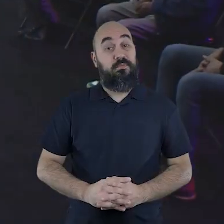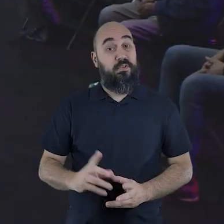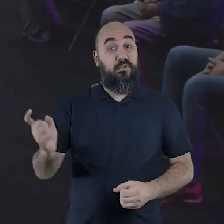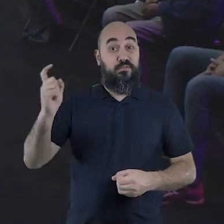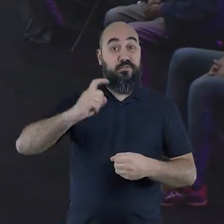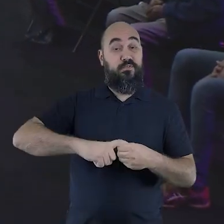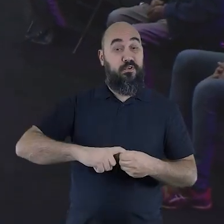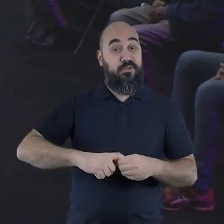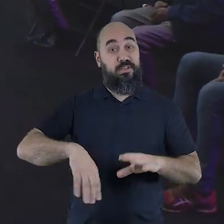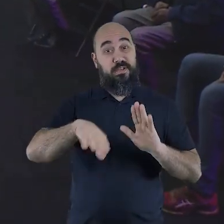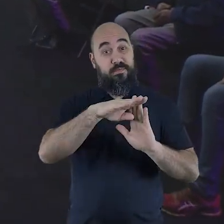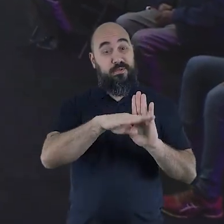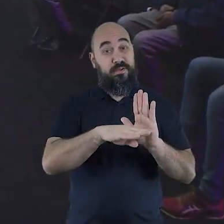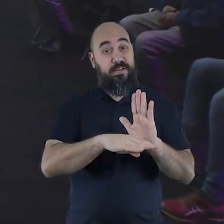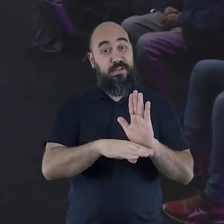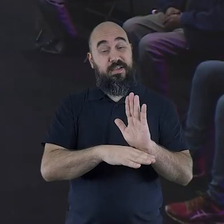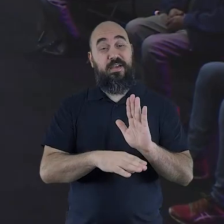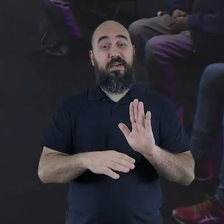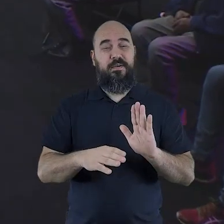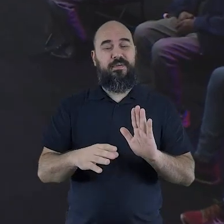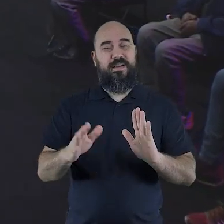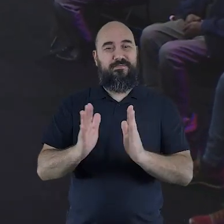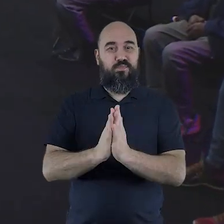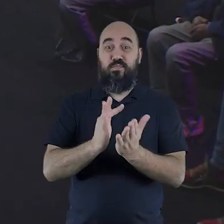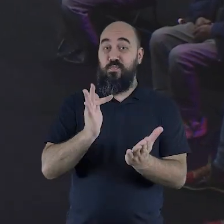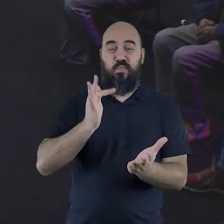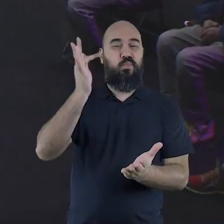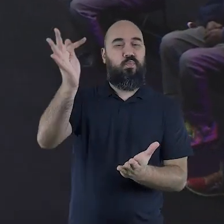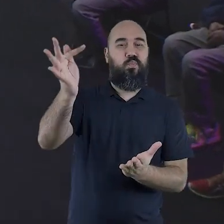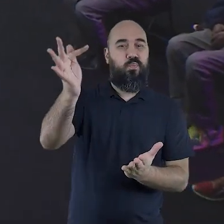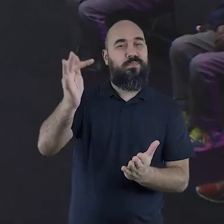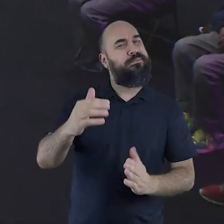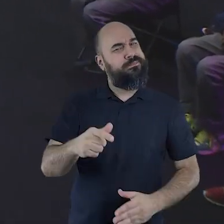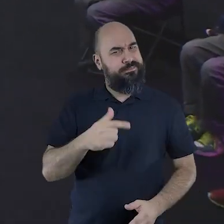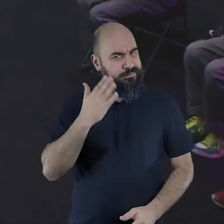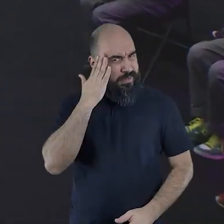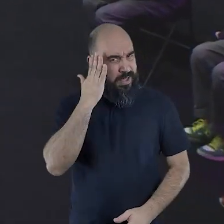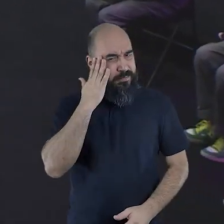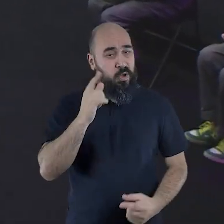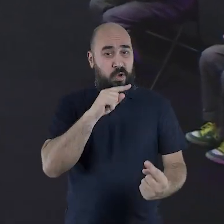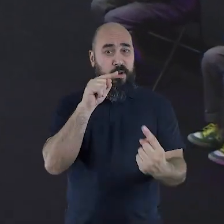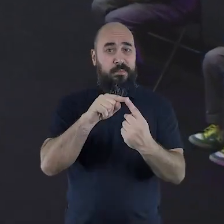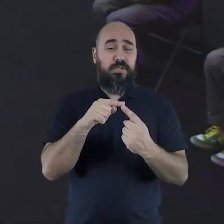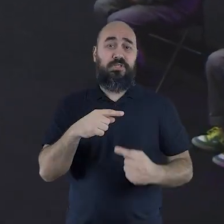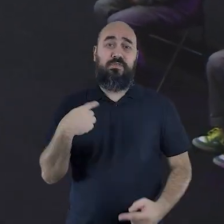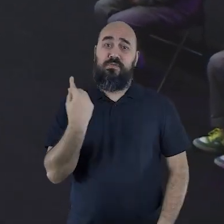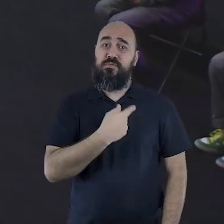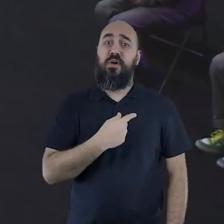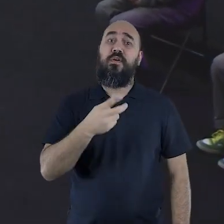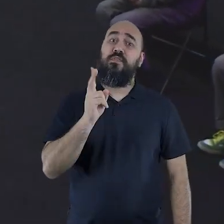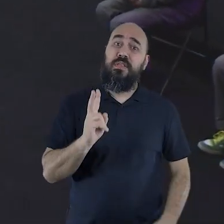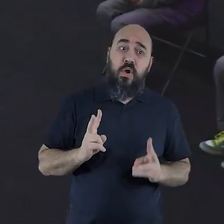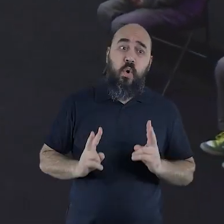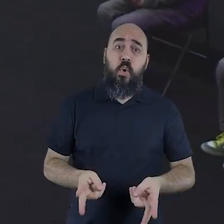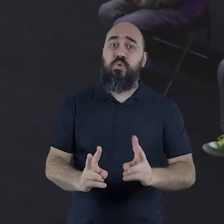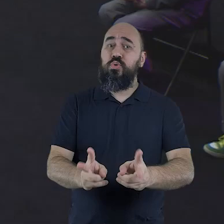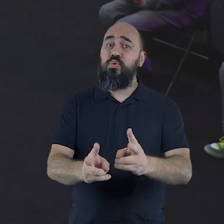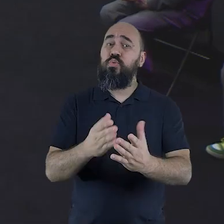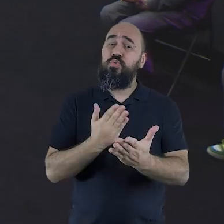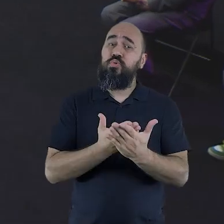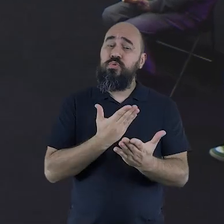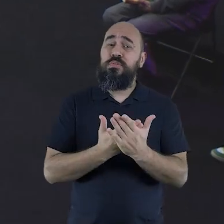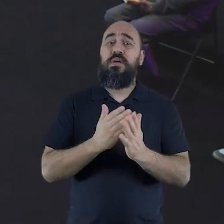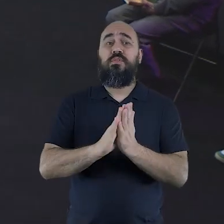Já estamos de volta com o programa Arena do Futuro. E como você sabe, o meu grande objetivo aqui é que você continue estudando a